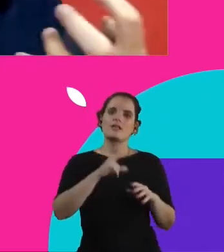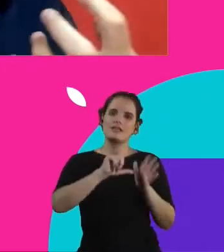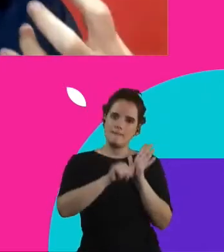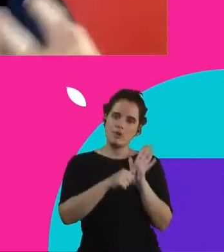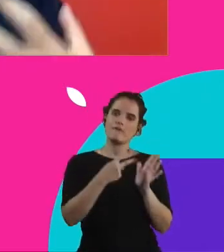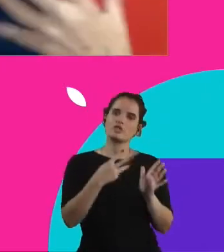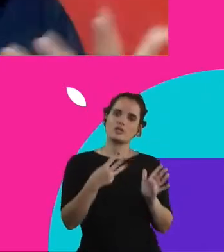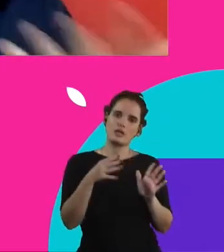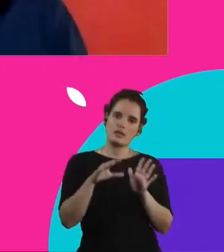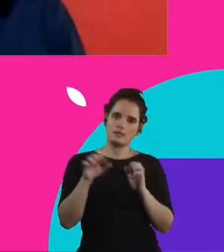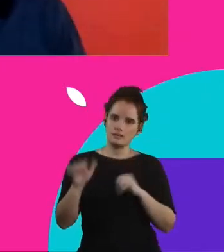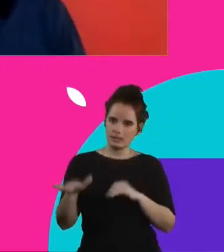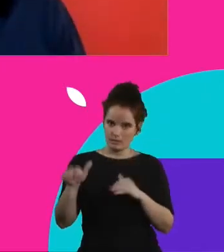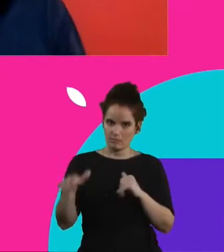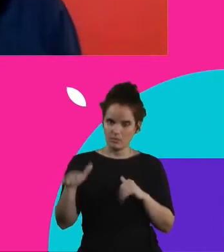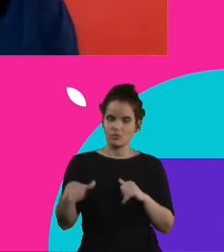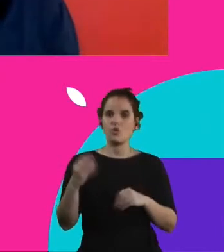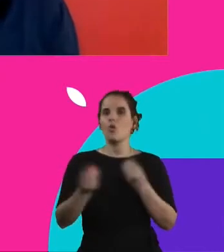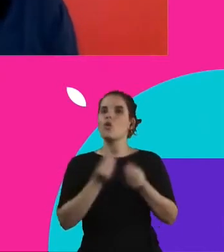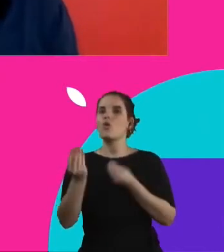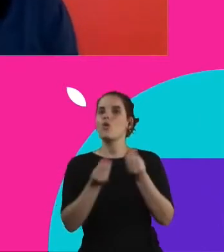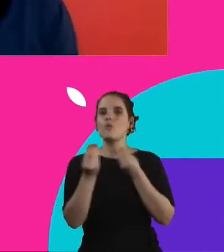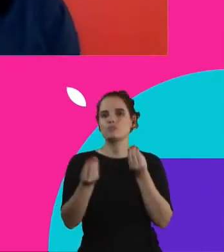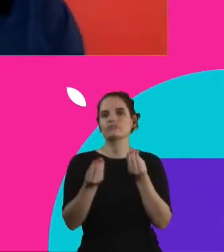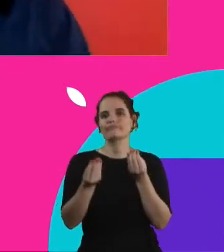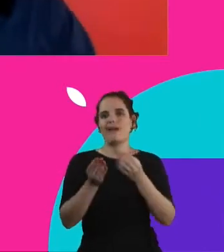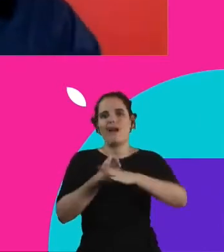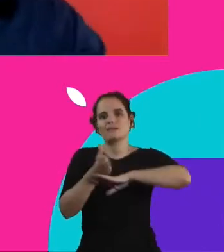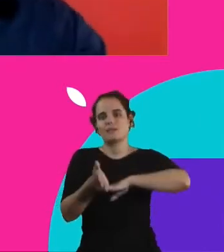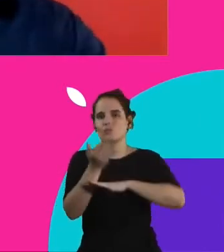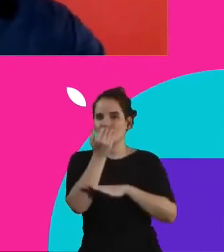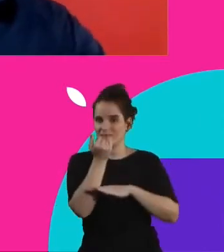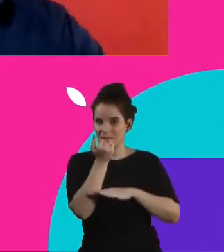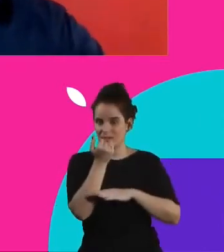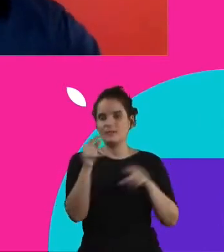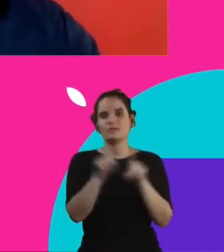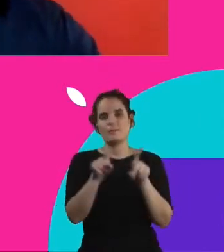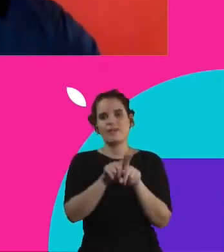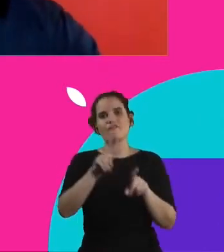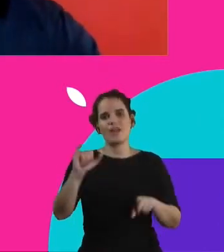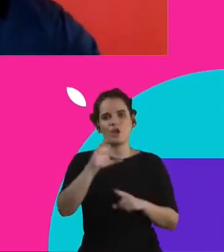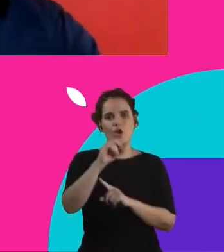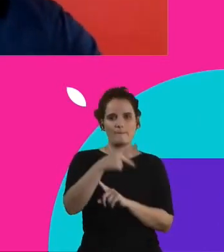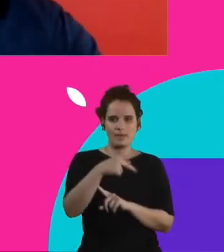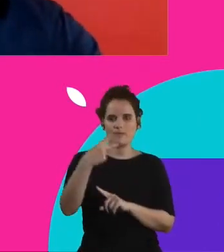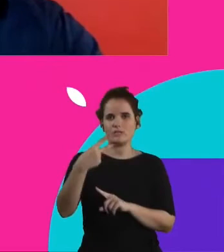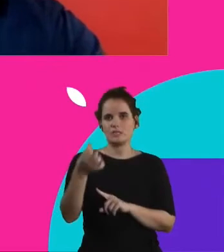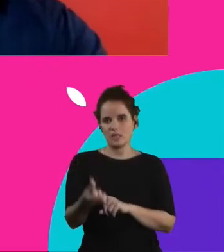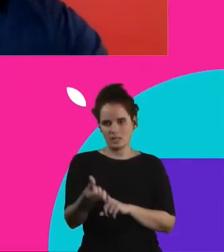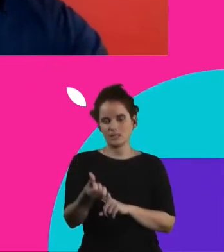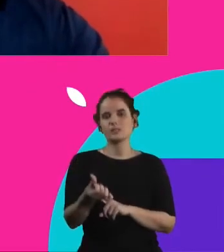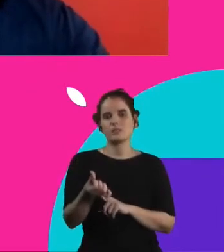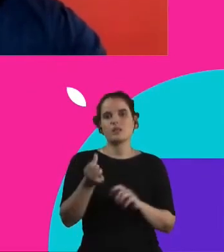discussão de como democratizar esse acesso à comida. E o que a gente vai ter agora, a COP26, mudança climática. Eu vejo